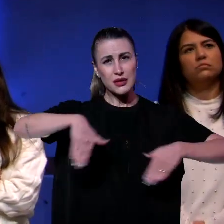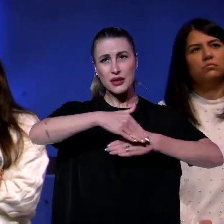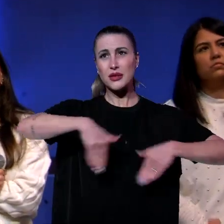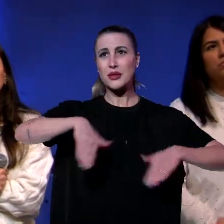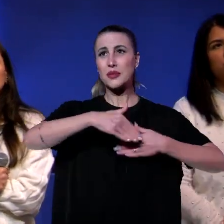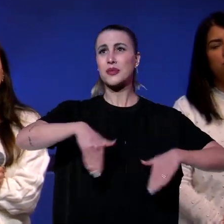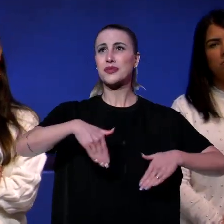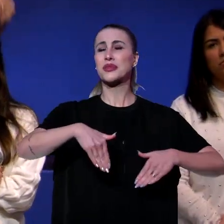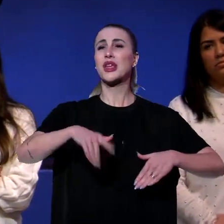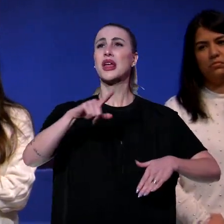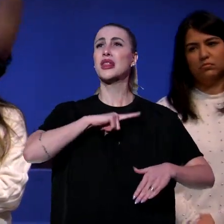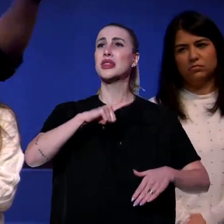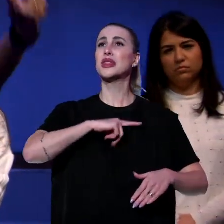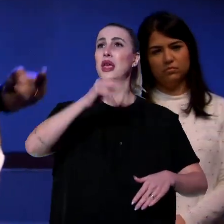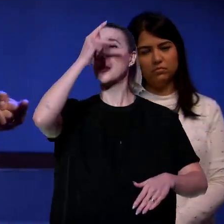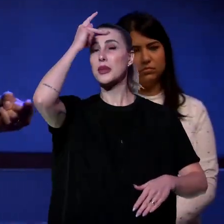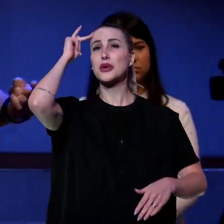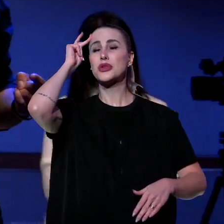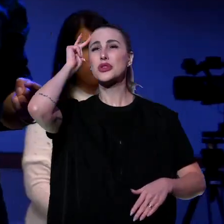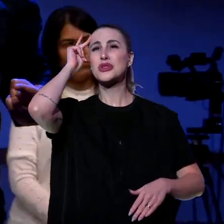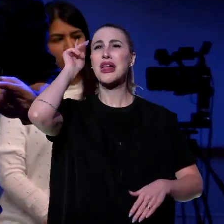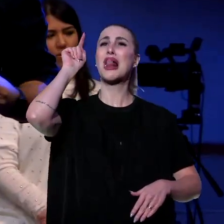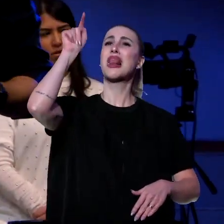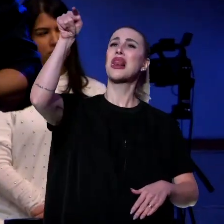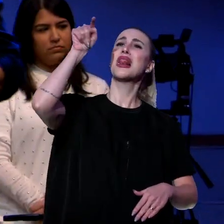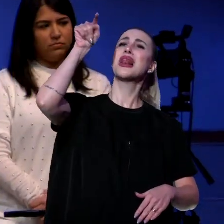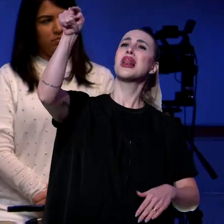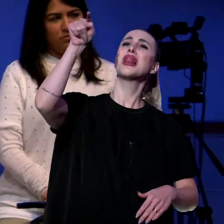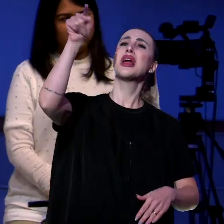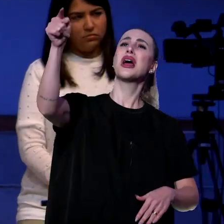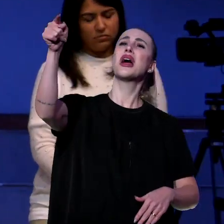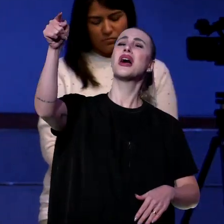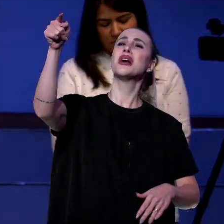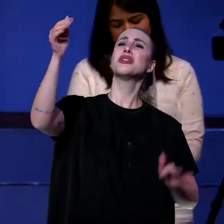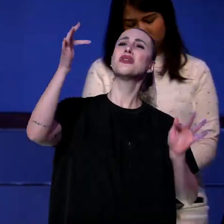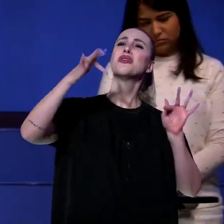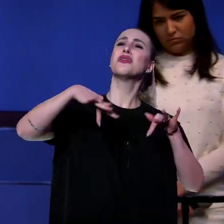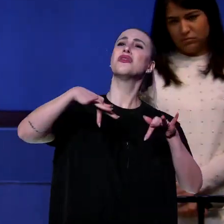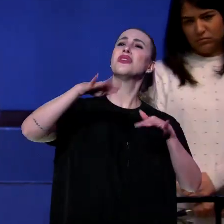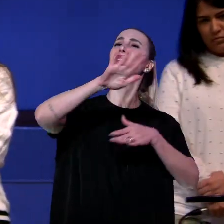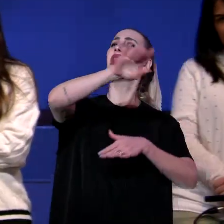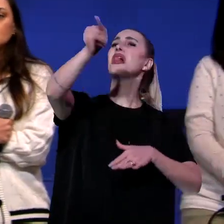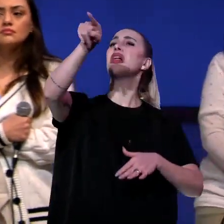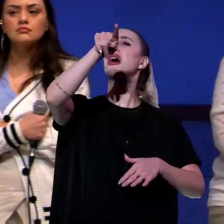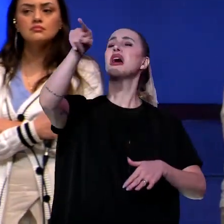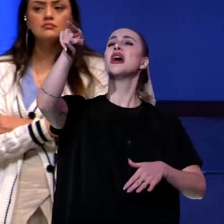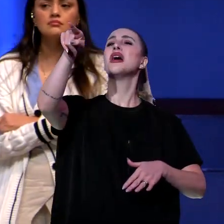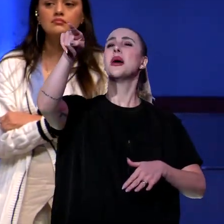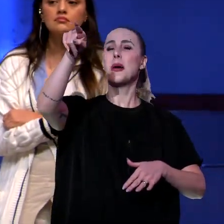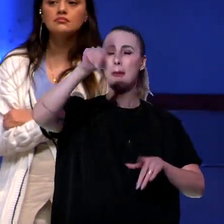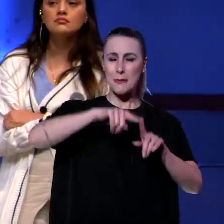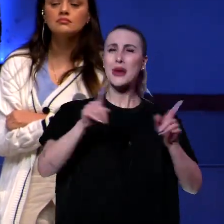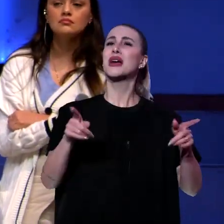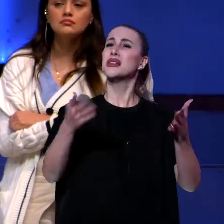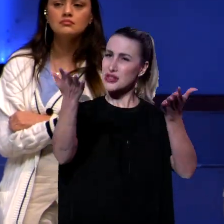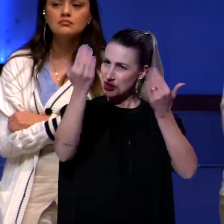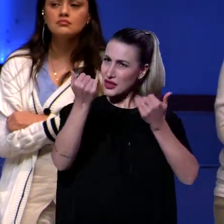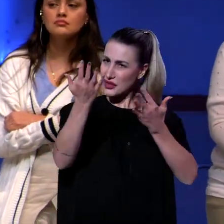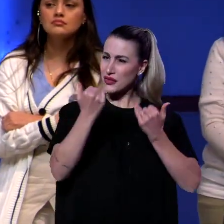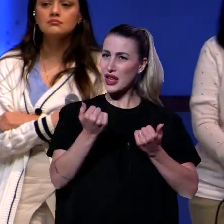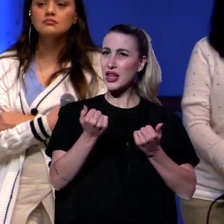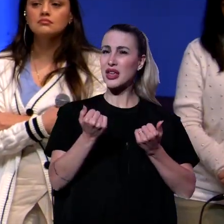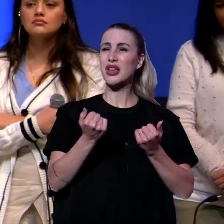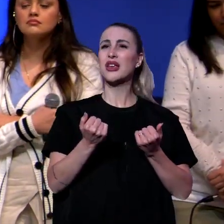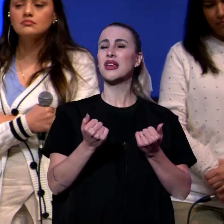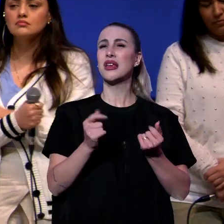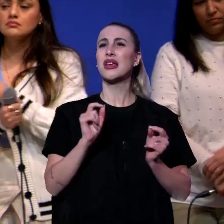galeria. Mas eu quero te dizer, tome esse passo de fé, de entrega. Quando a gente quer alguma coisa, a gente vai atrás. Você tem ido